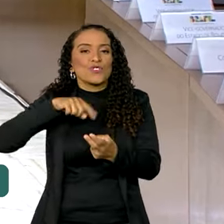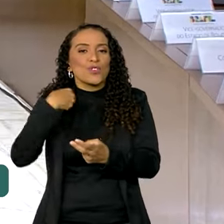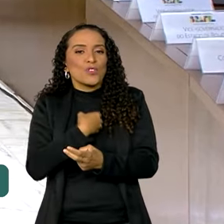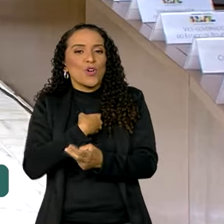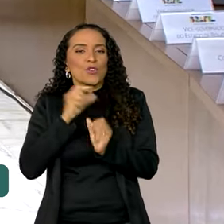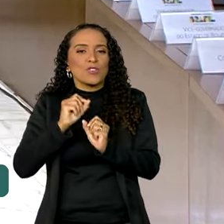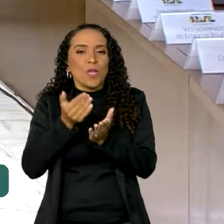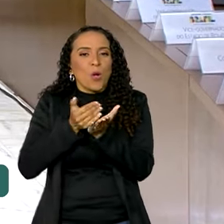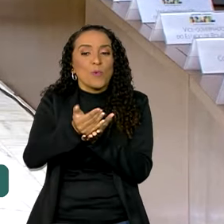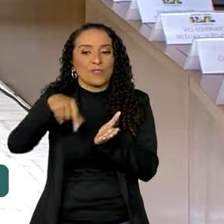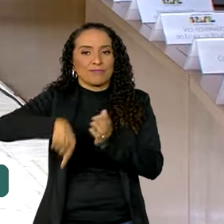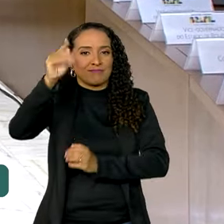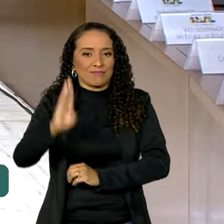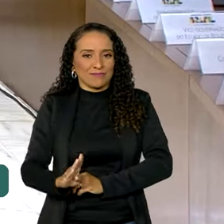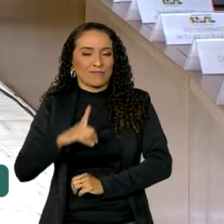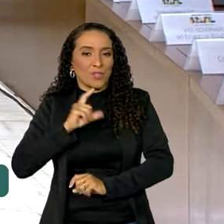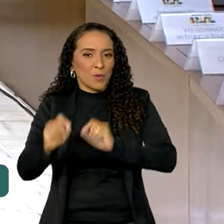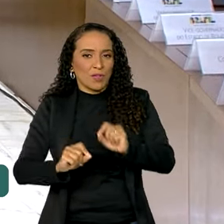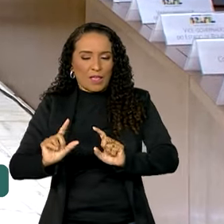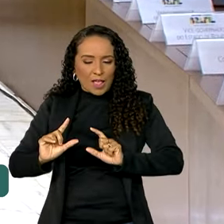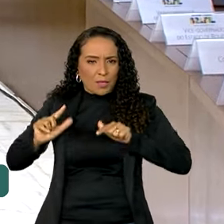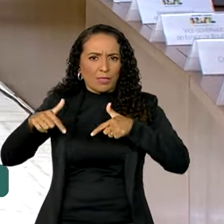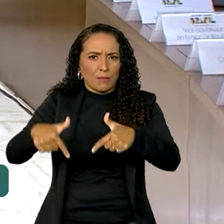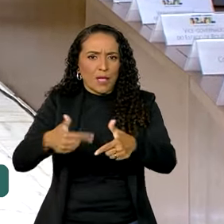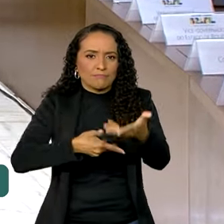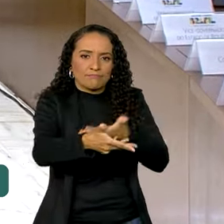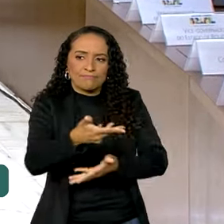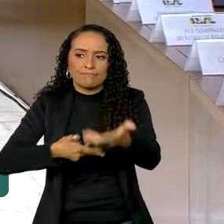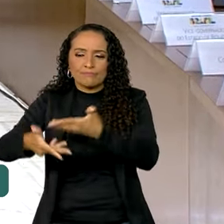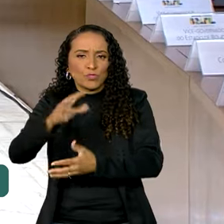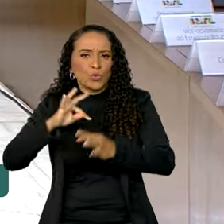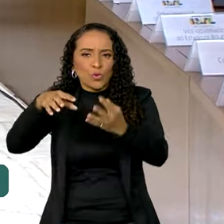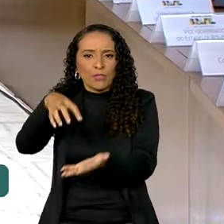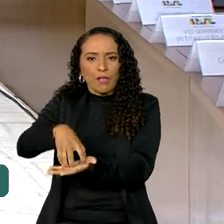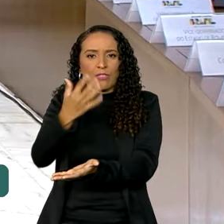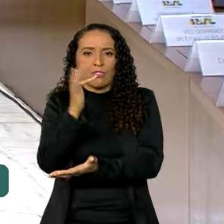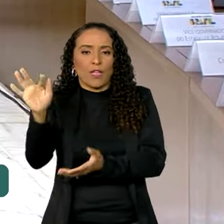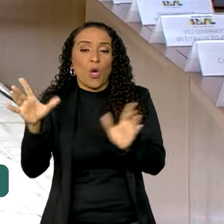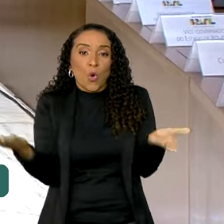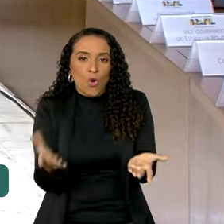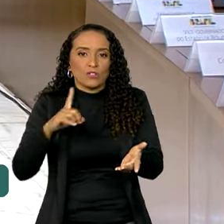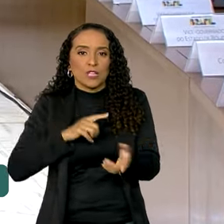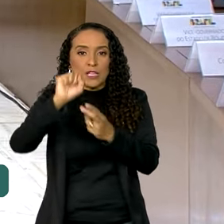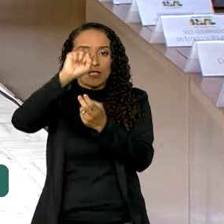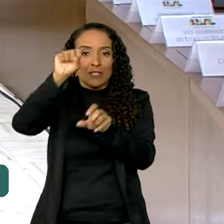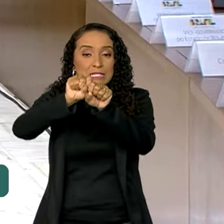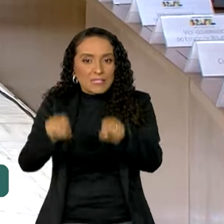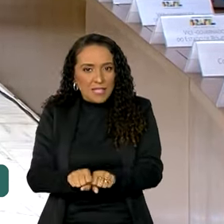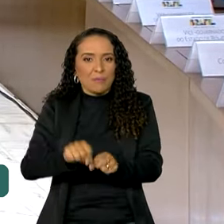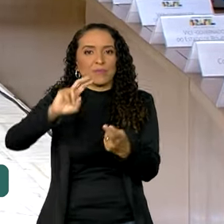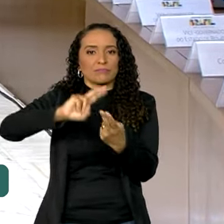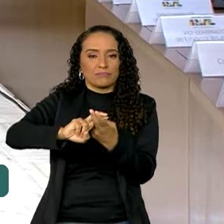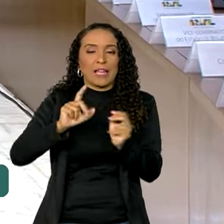passamos a ter no Brasil um trabalho que envolve todos os entes da federação e hoje nós temos um Sistema Único de Saúde